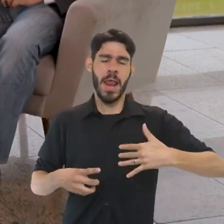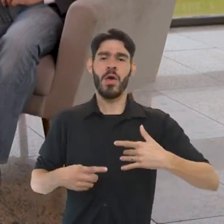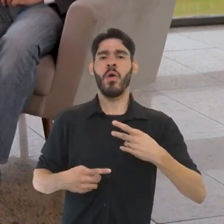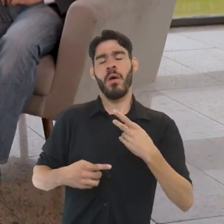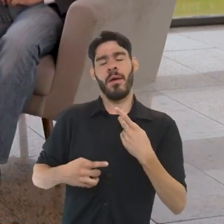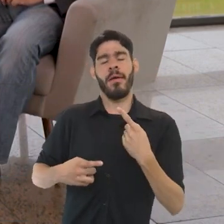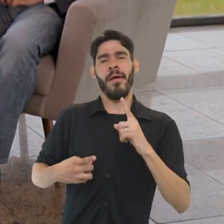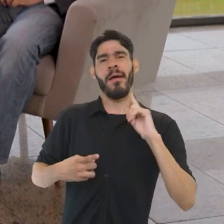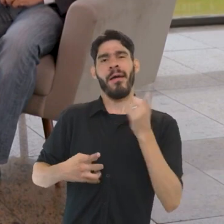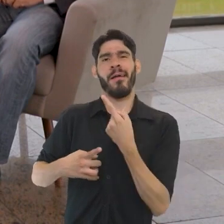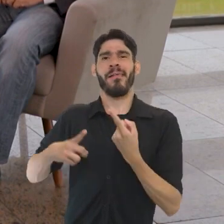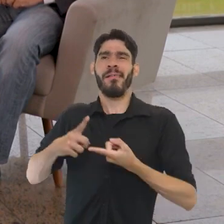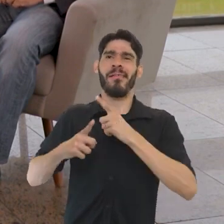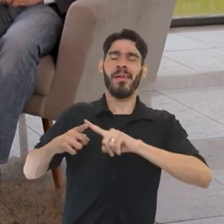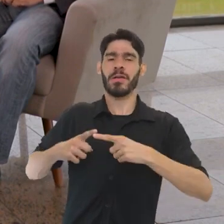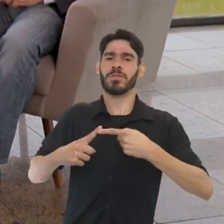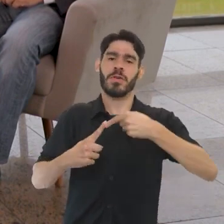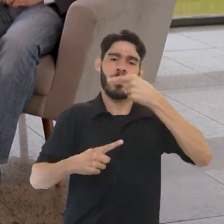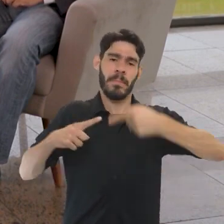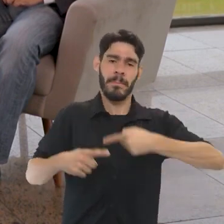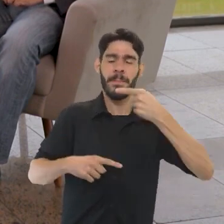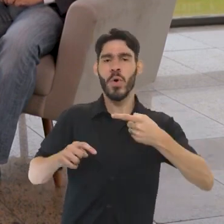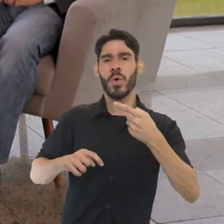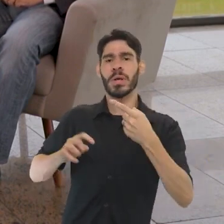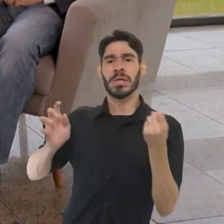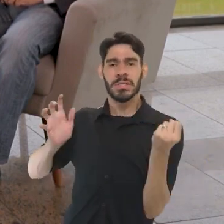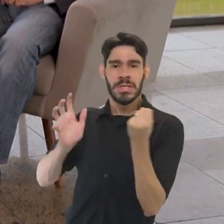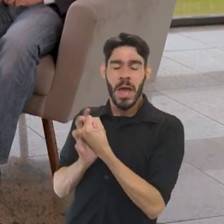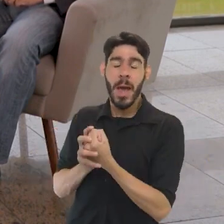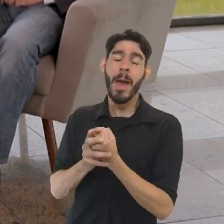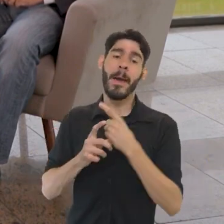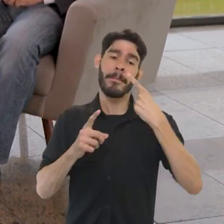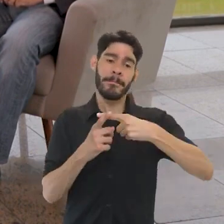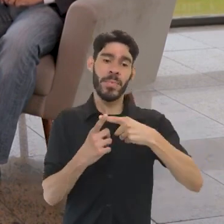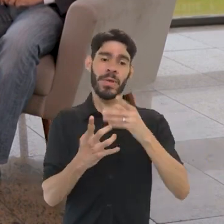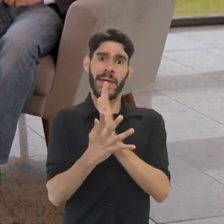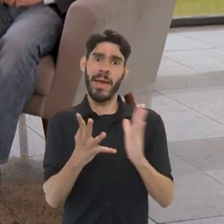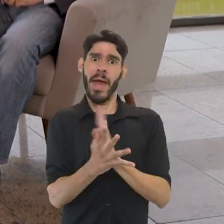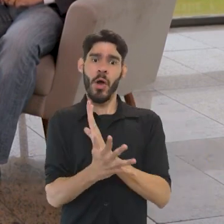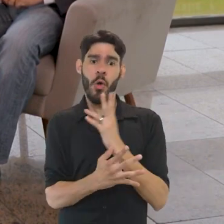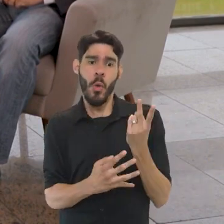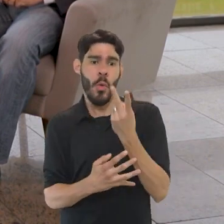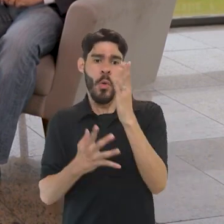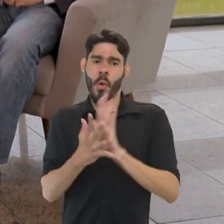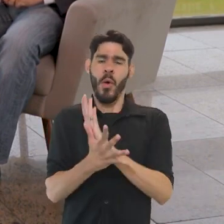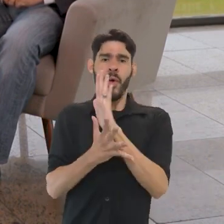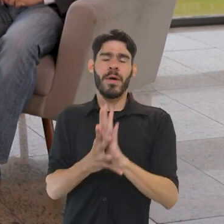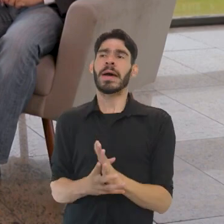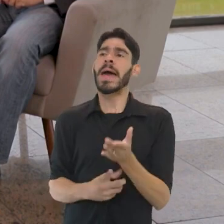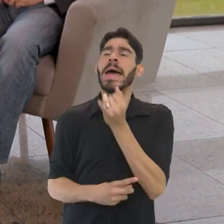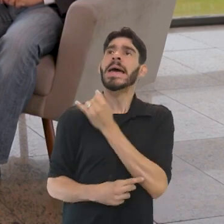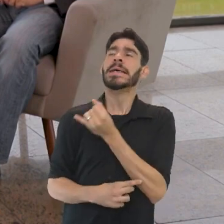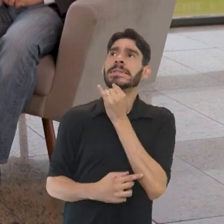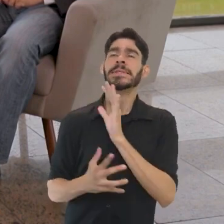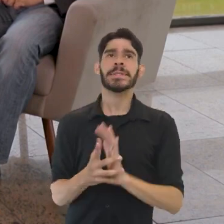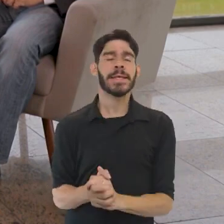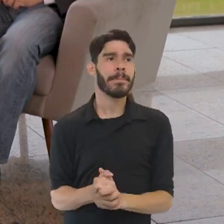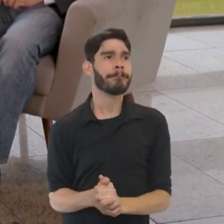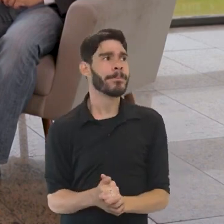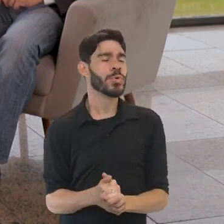com a política de patrimônio, porque existem situações, coisas, que não têm valor material. Quanto custa, por exemplo,